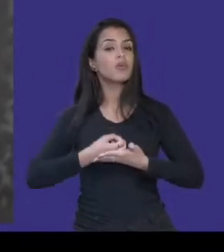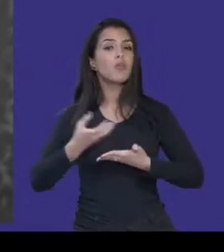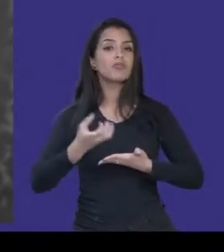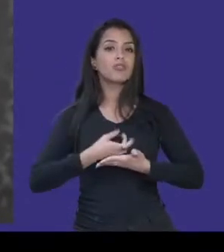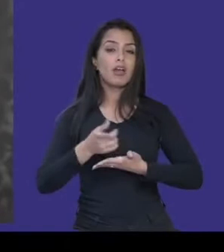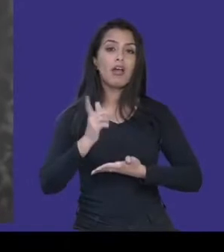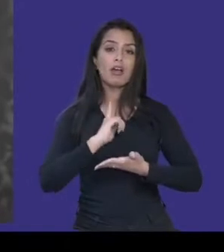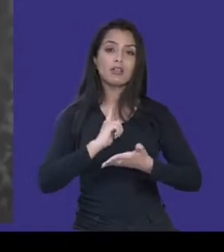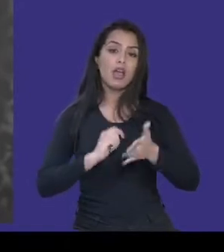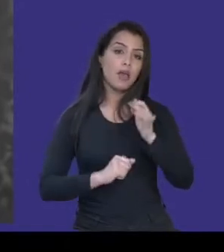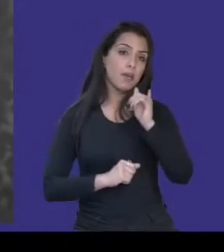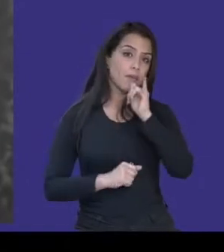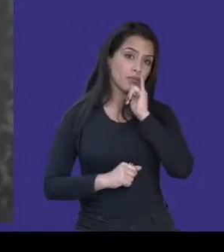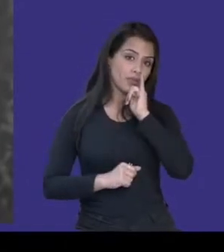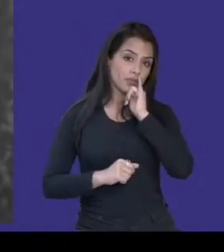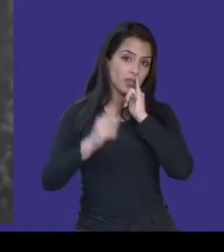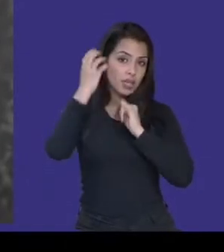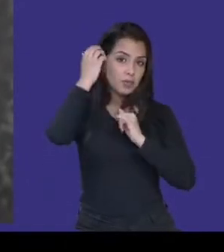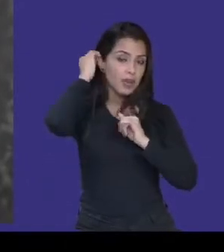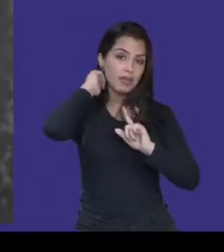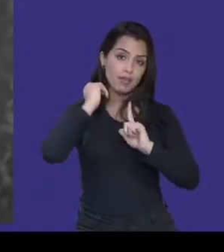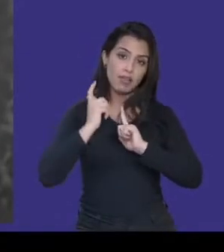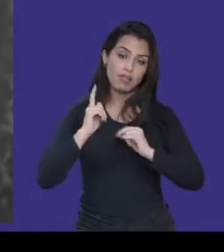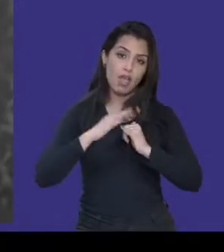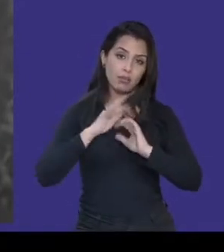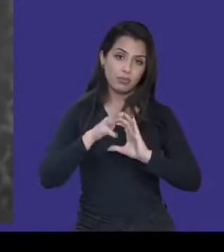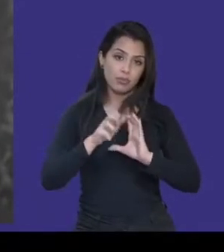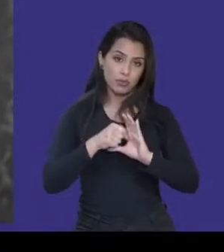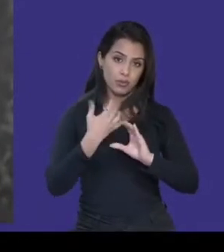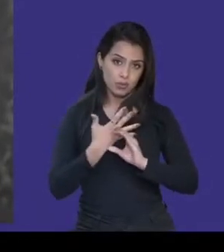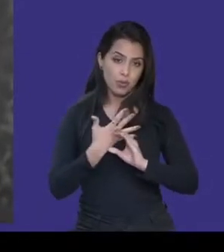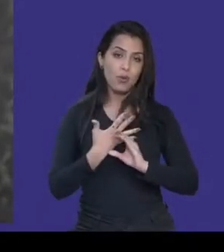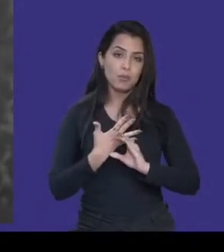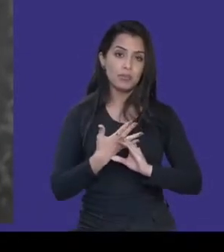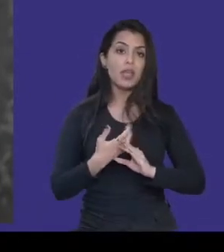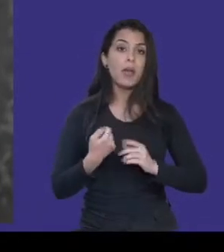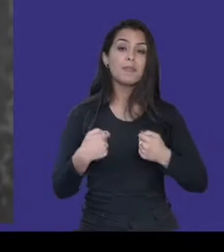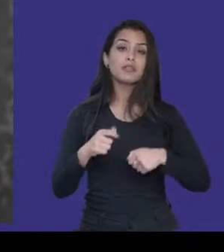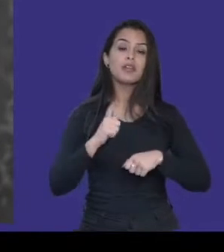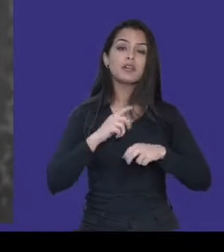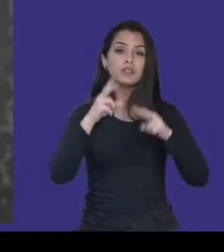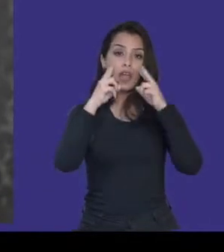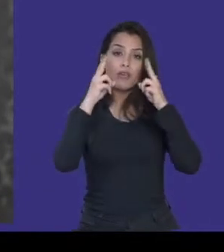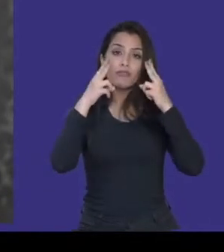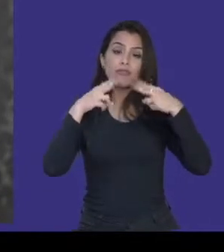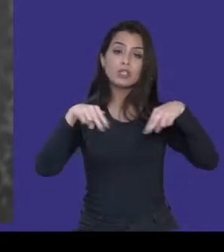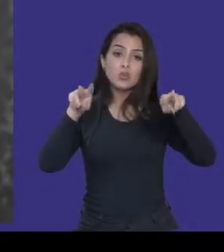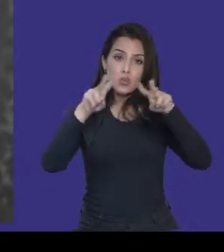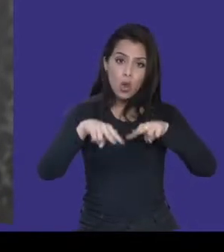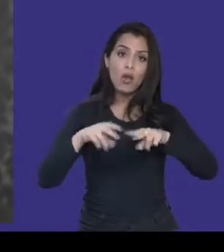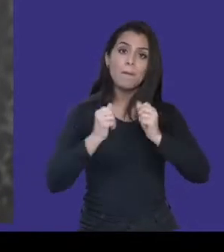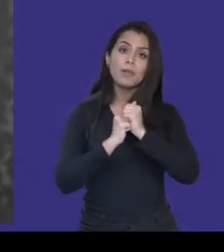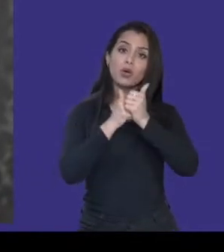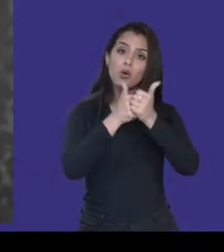exemplo, e são disponibilizados no YouTube, né? Para que haja alguma mídia visual, para acompanhar o áudio, como esse vídeo,